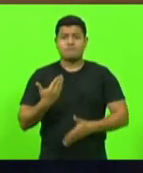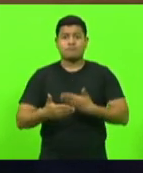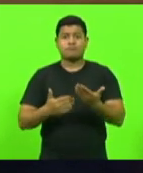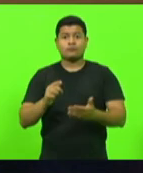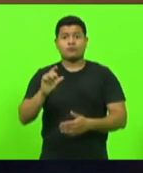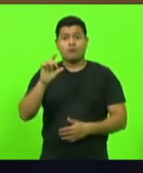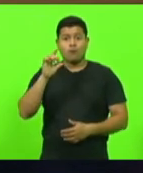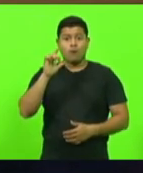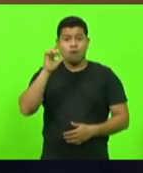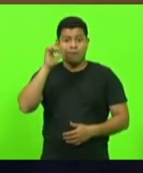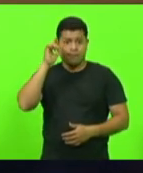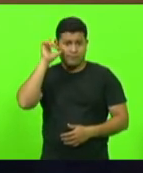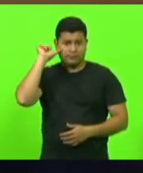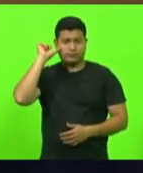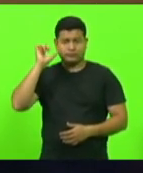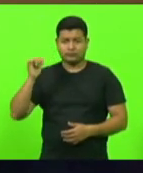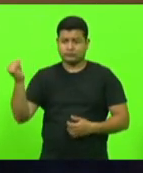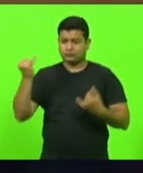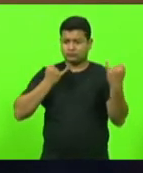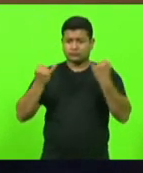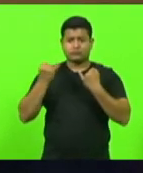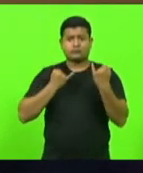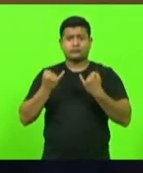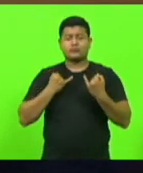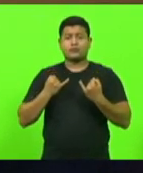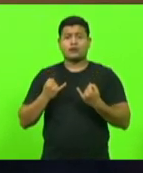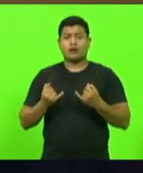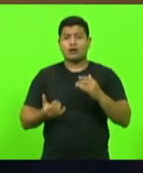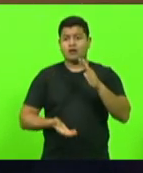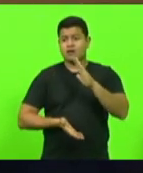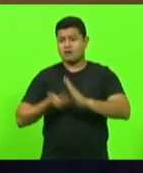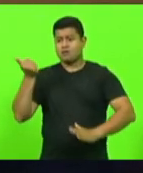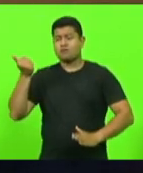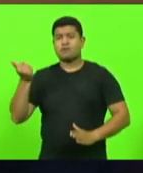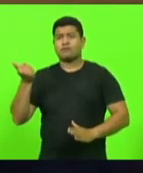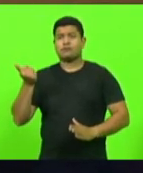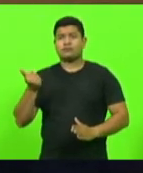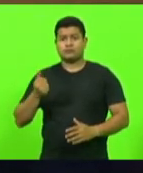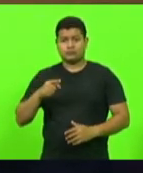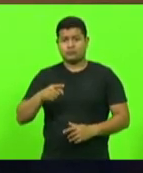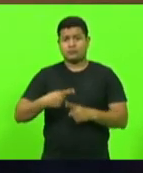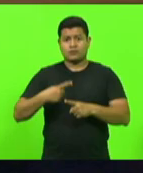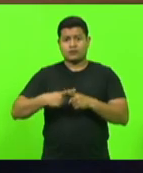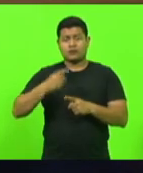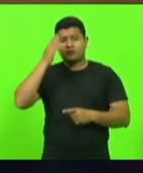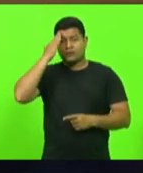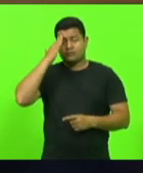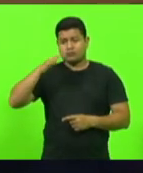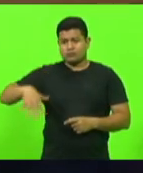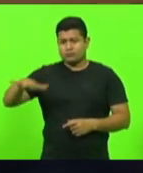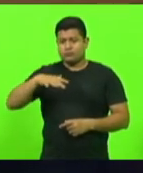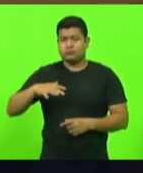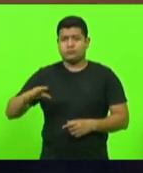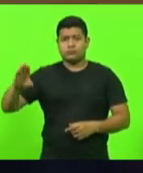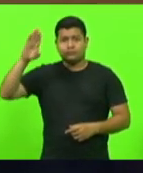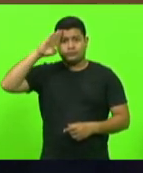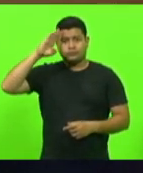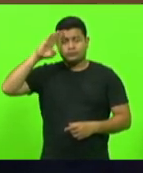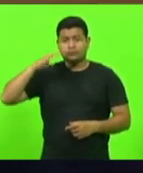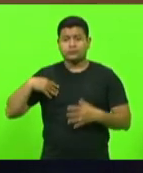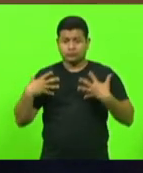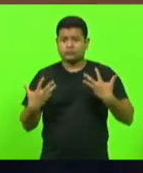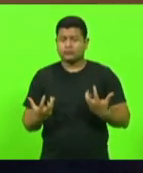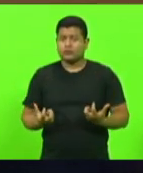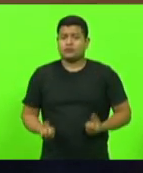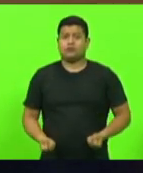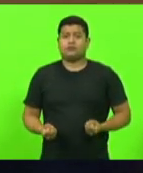soube por terceiros que ele foi retirado porque tu sabe que no setor militar ele tem que obedecer ele não